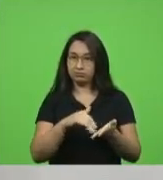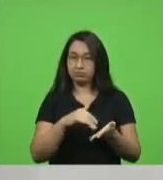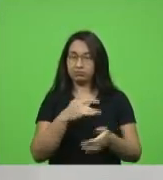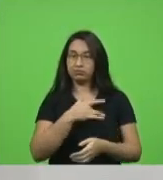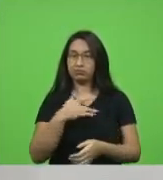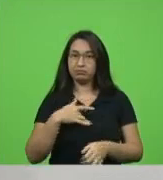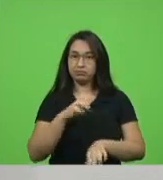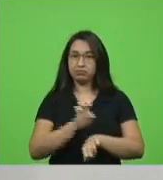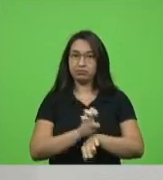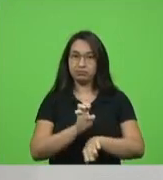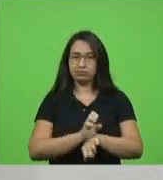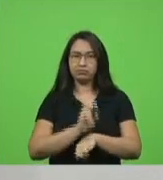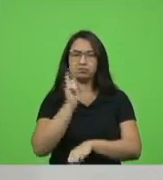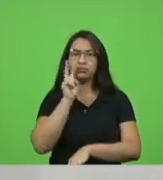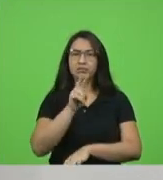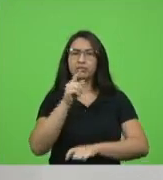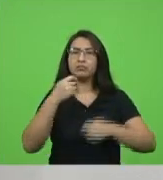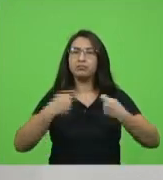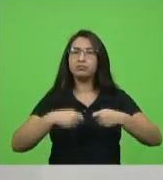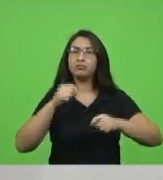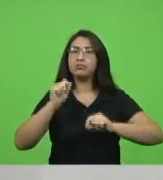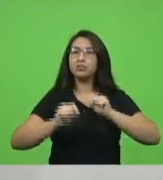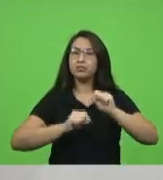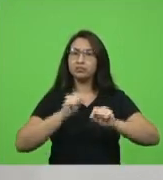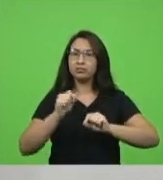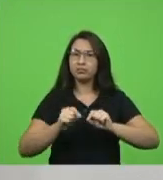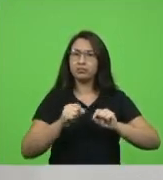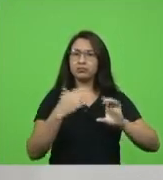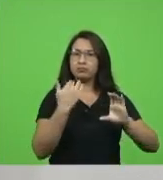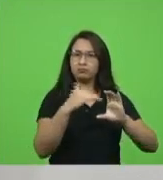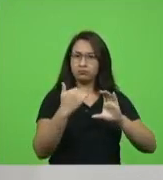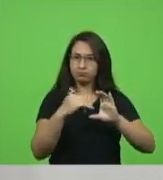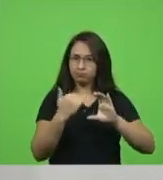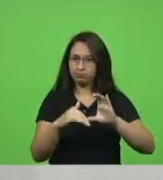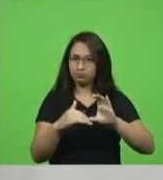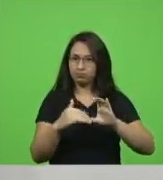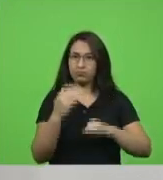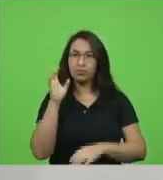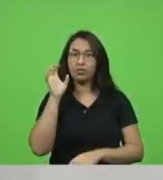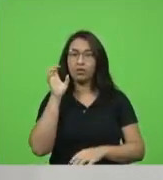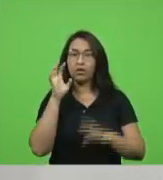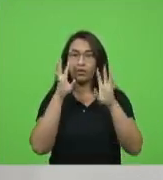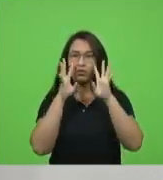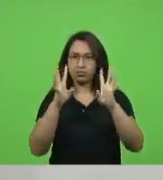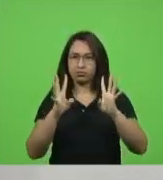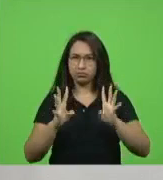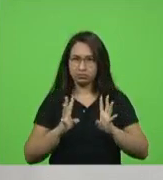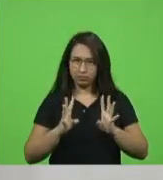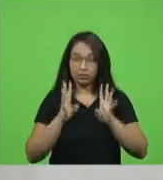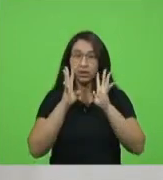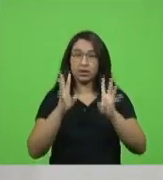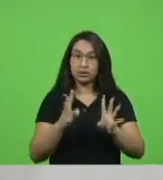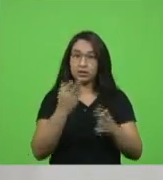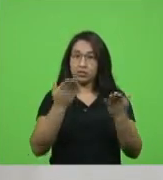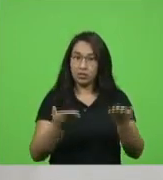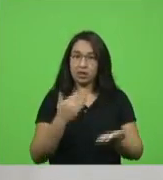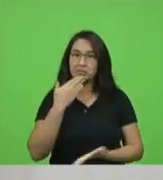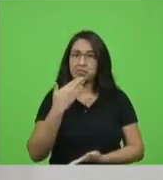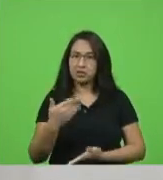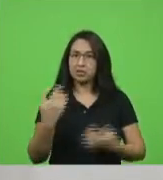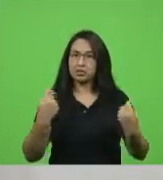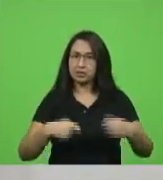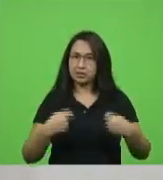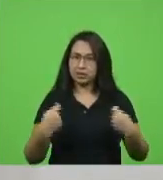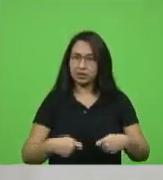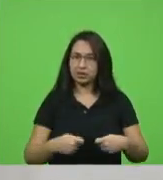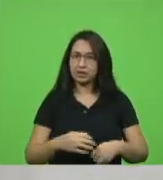necessidades demos um encaminhamento ouvimos as demandas e o secretário vi no secretário